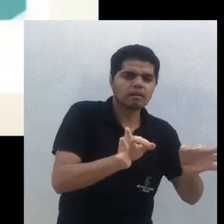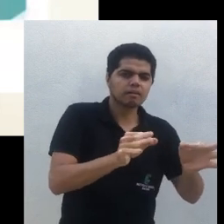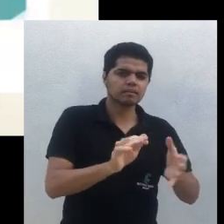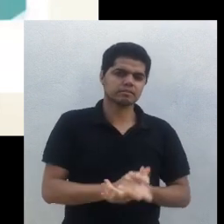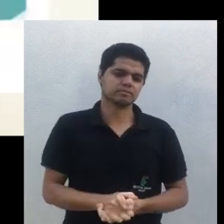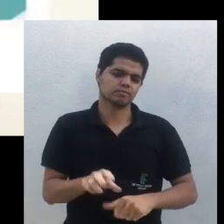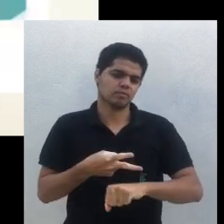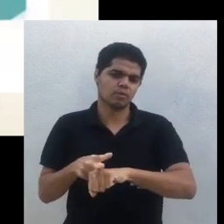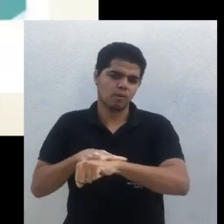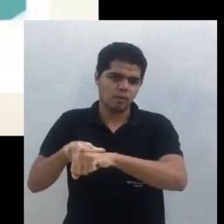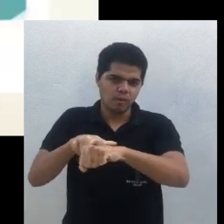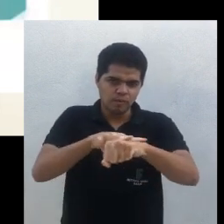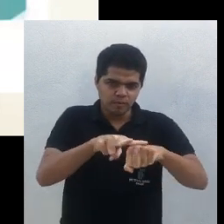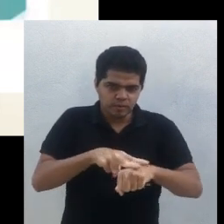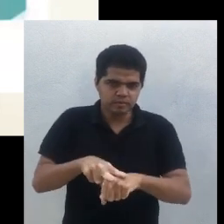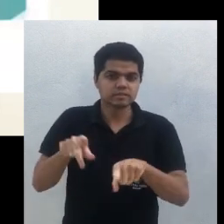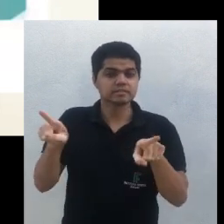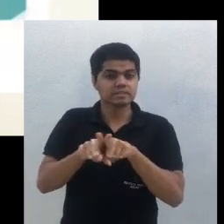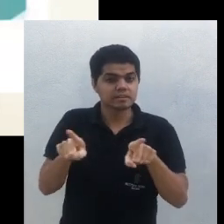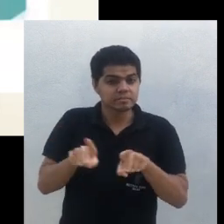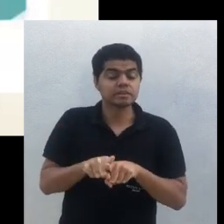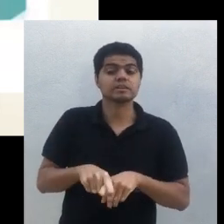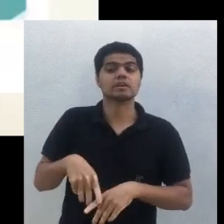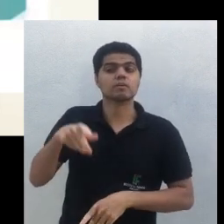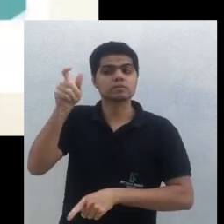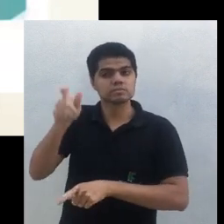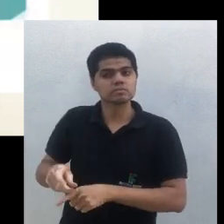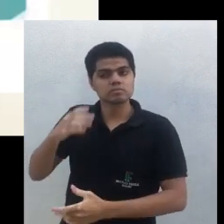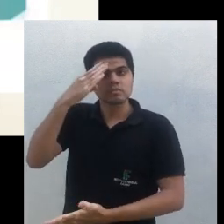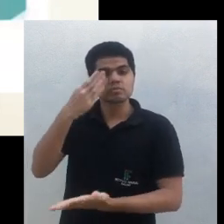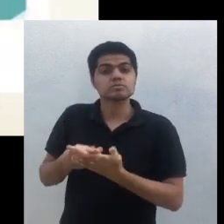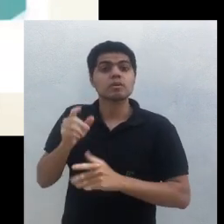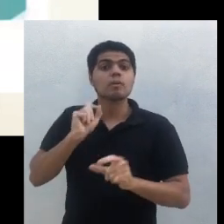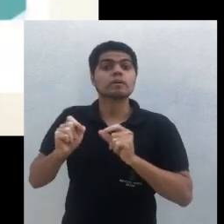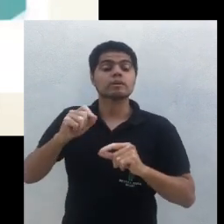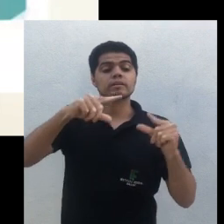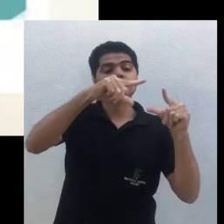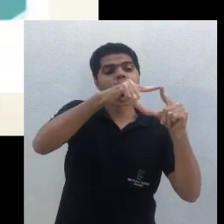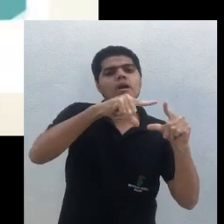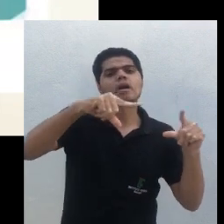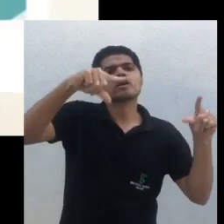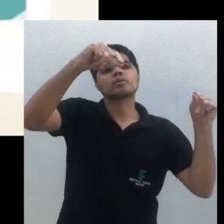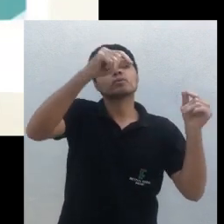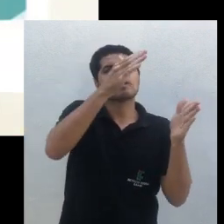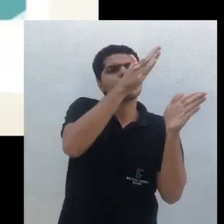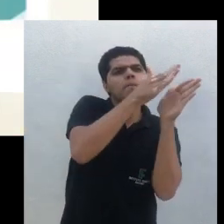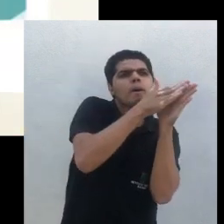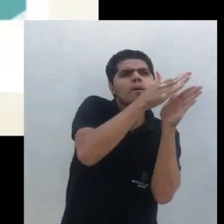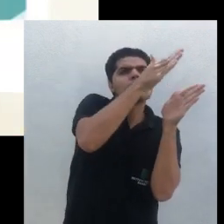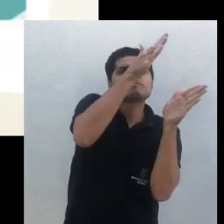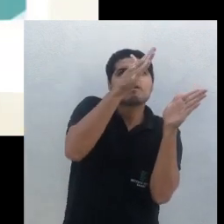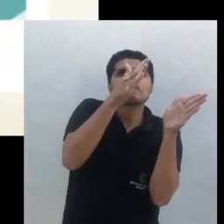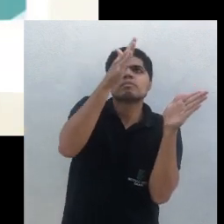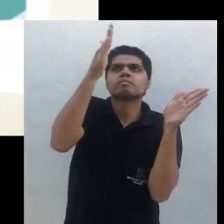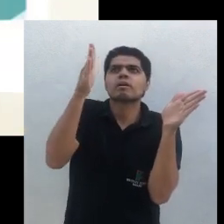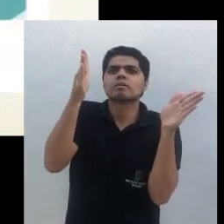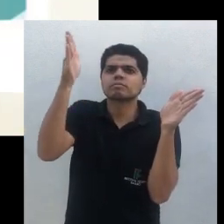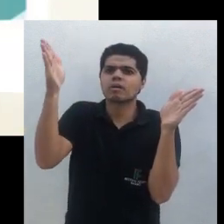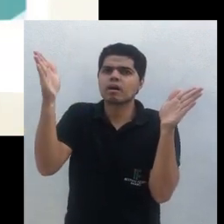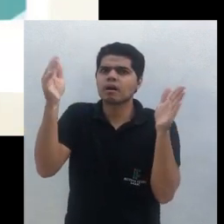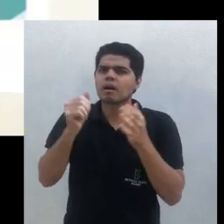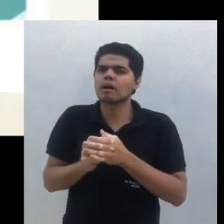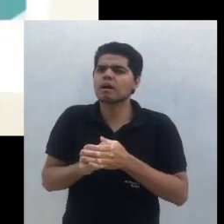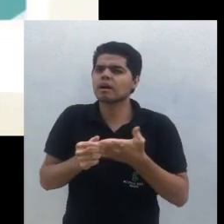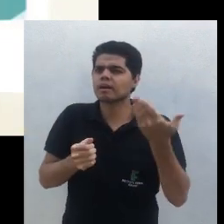chegou a fazer um calendário anual com as fases da lua e orientando as podas orientando o colheito